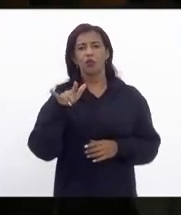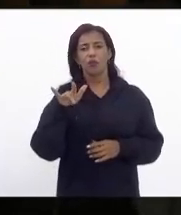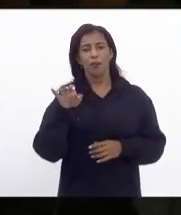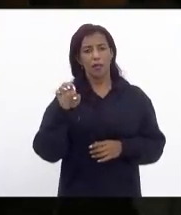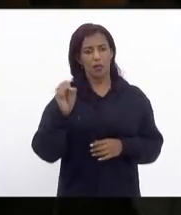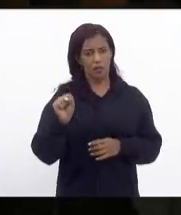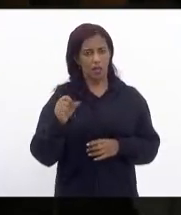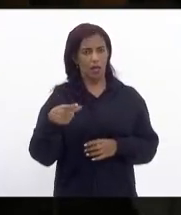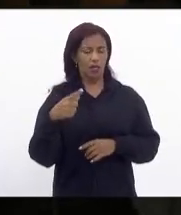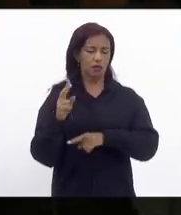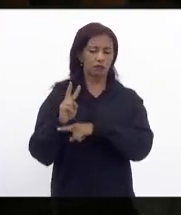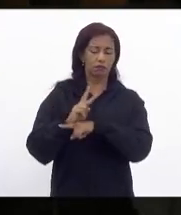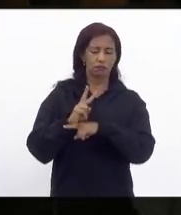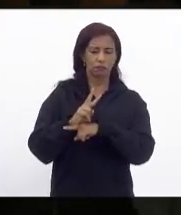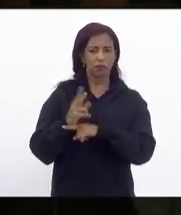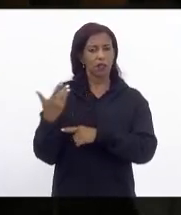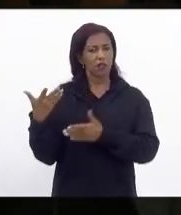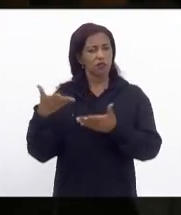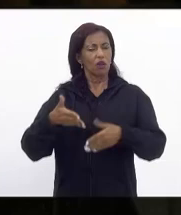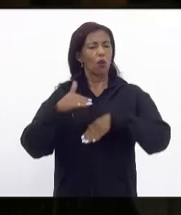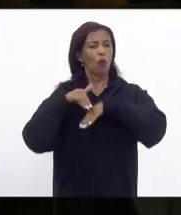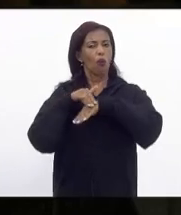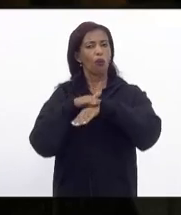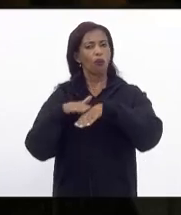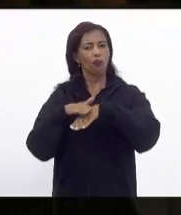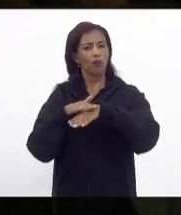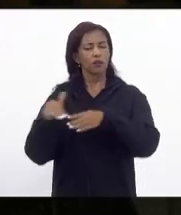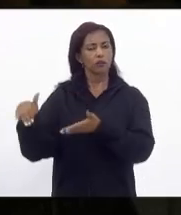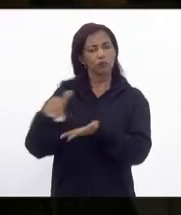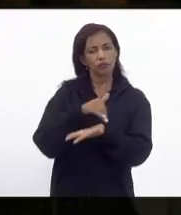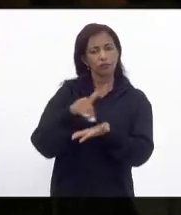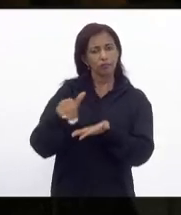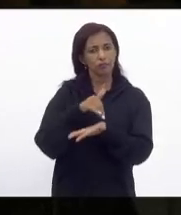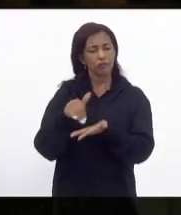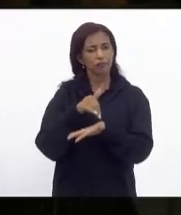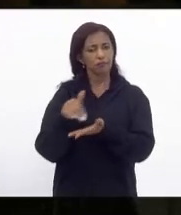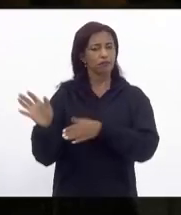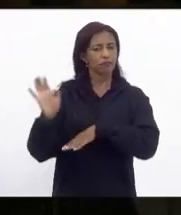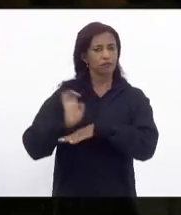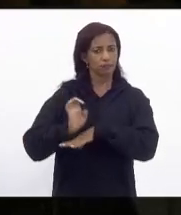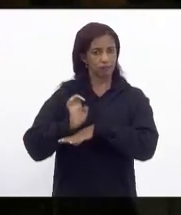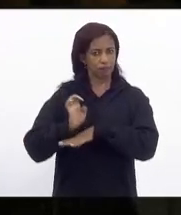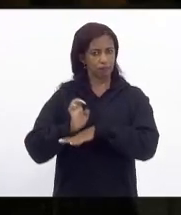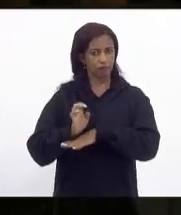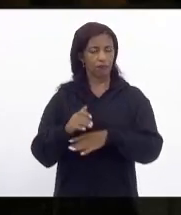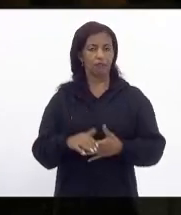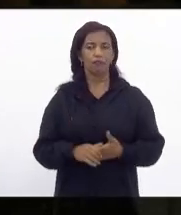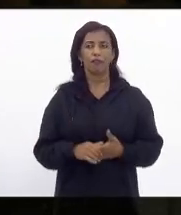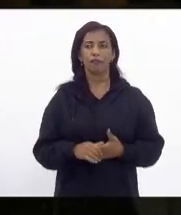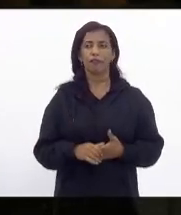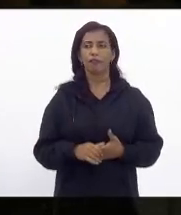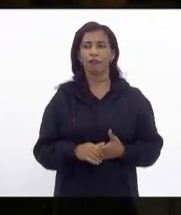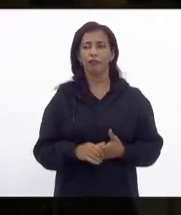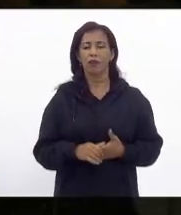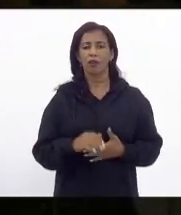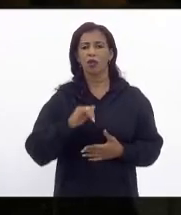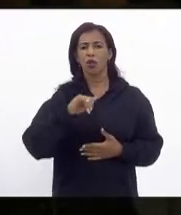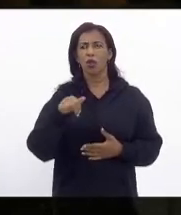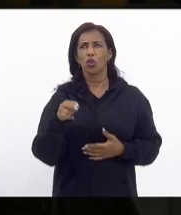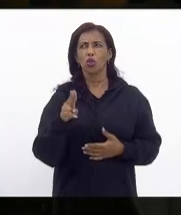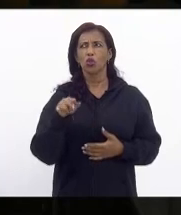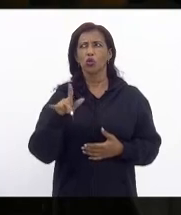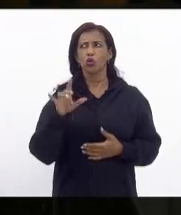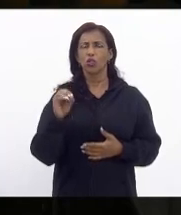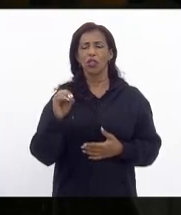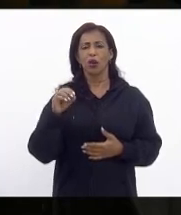trens estiveram pessoalmente conversando com o secretário de estado de transporte o senhor Juninho do Pneu